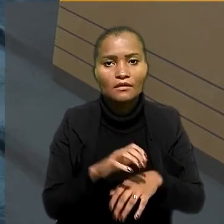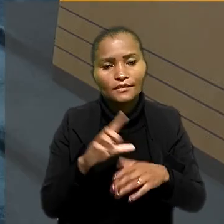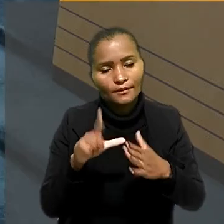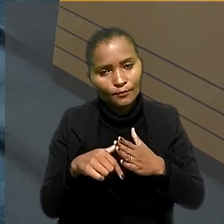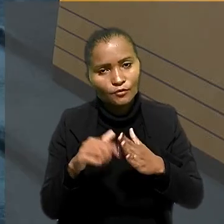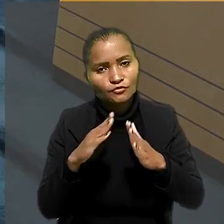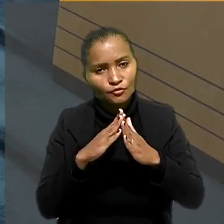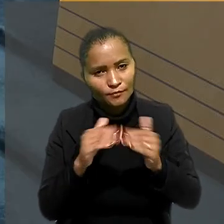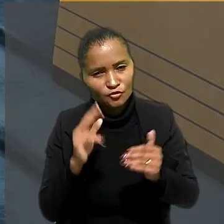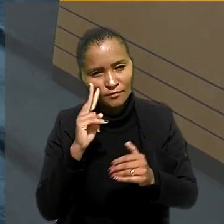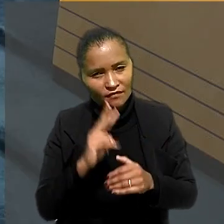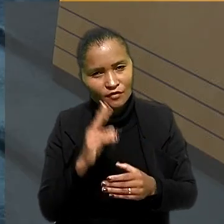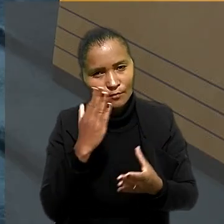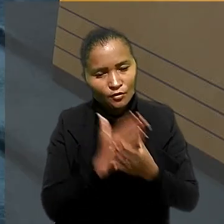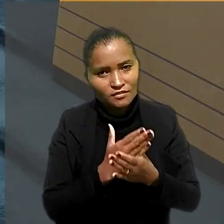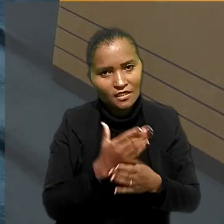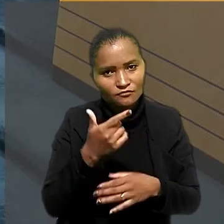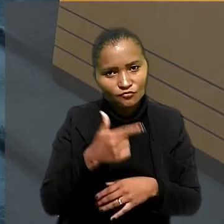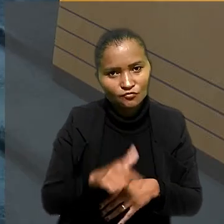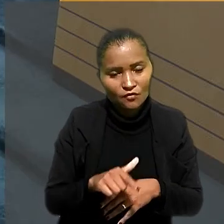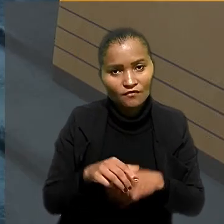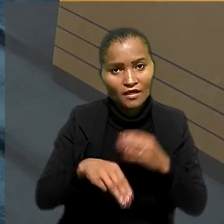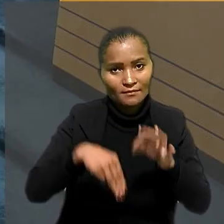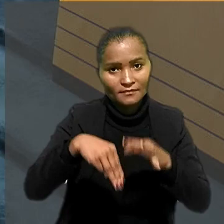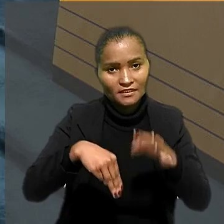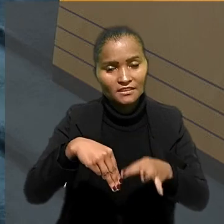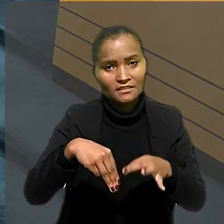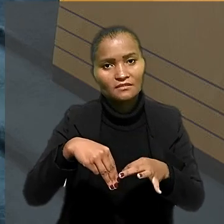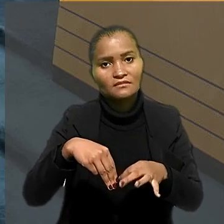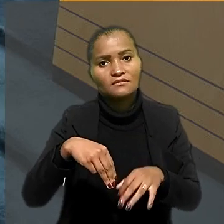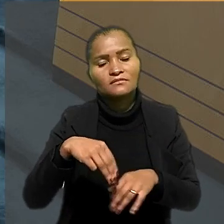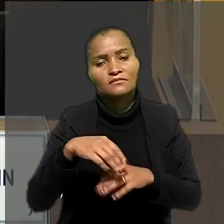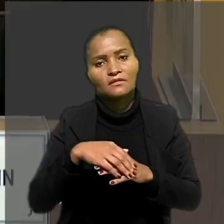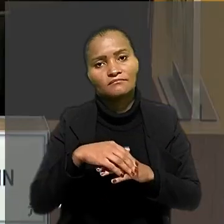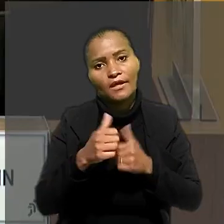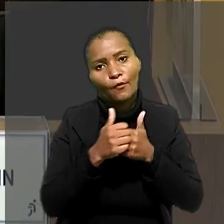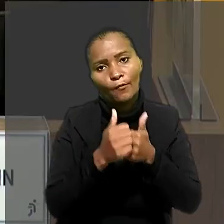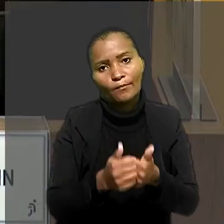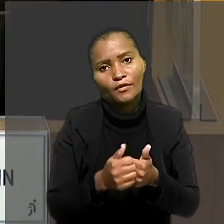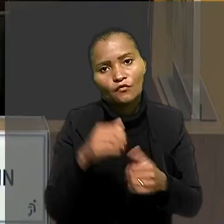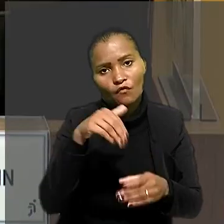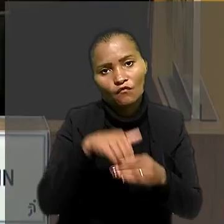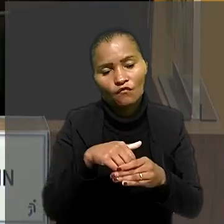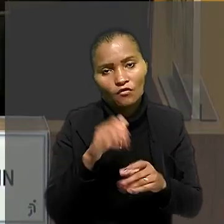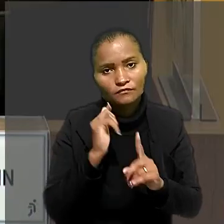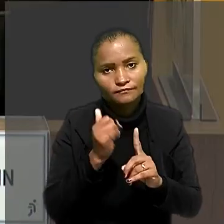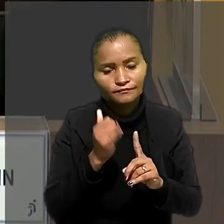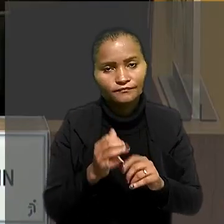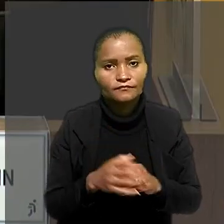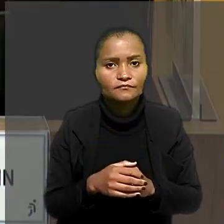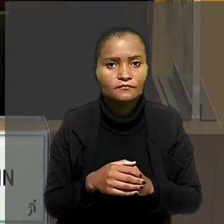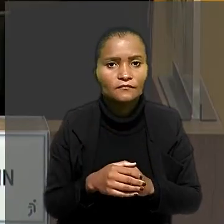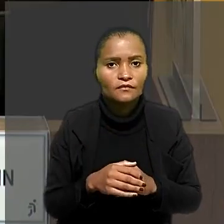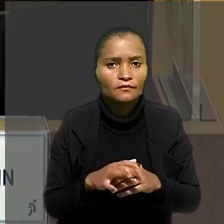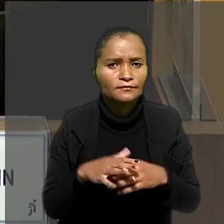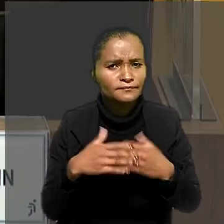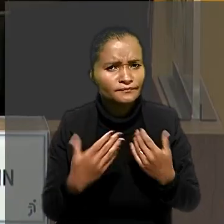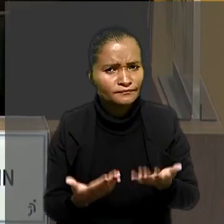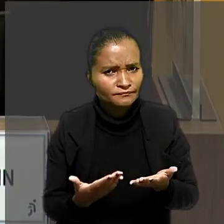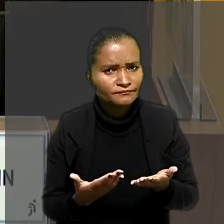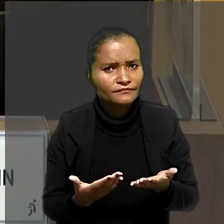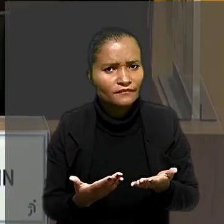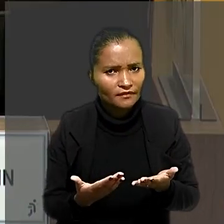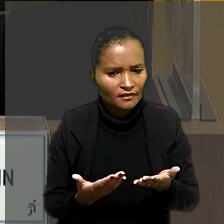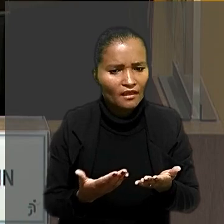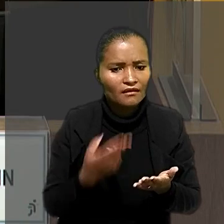processo, a ministra Maria Helena Malman acompanhou o voto da relatora. Certamente a prestação do labor de carteiro em distrito